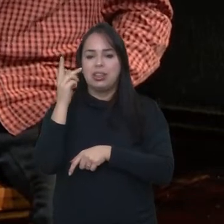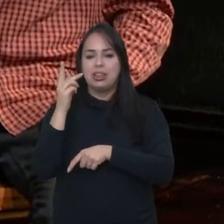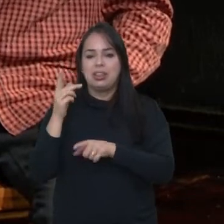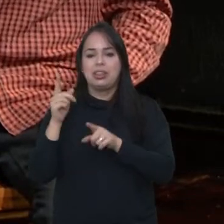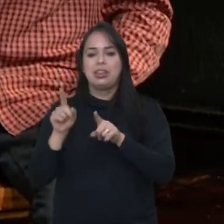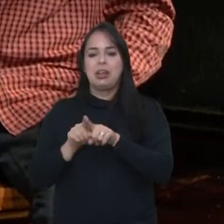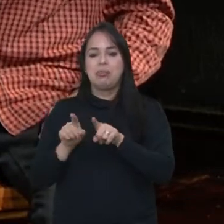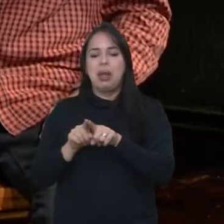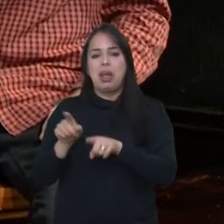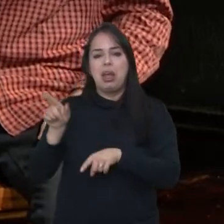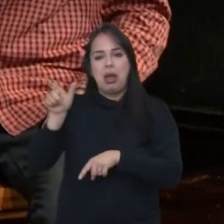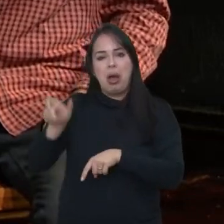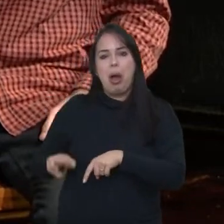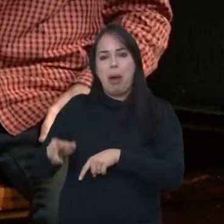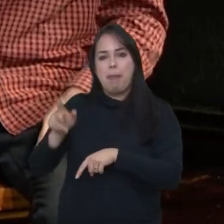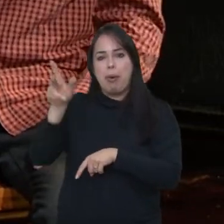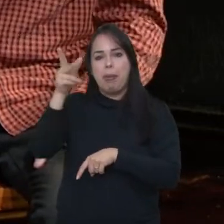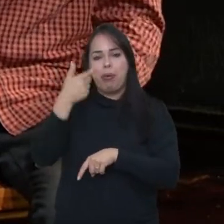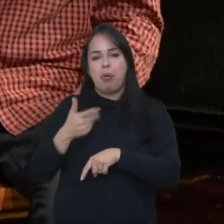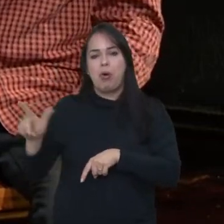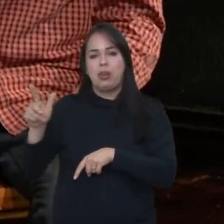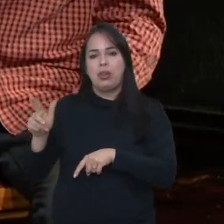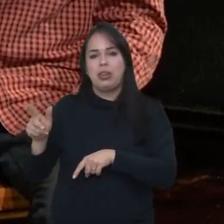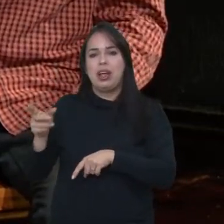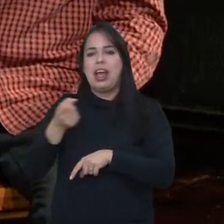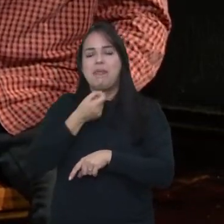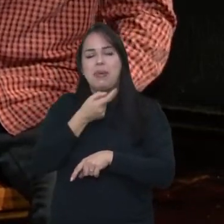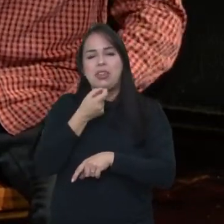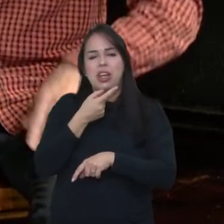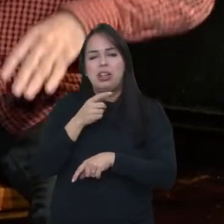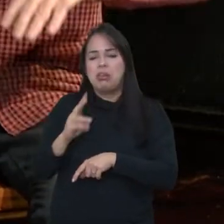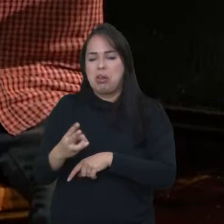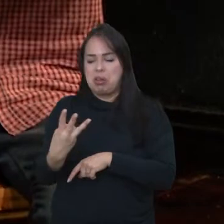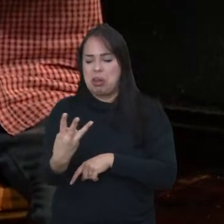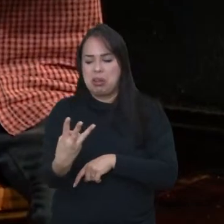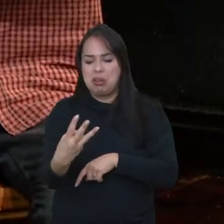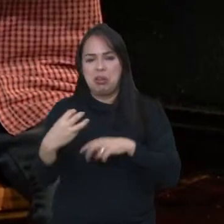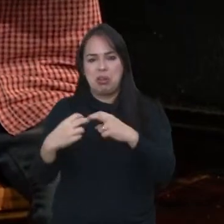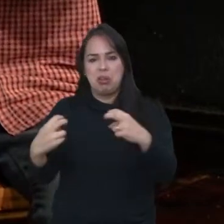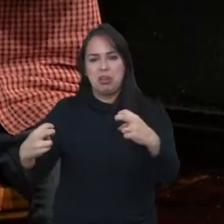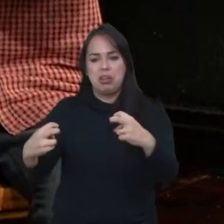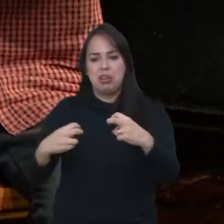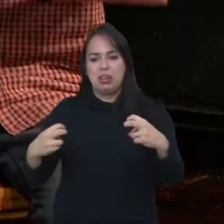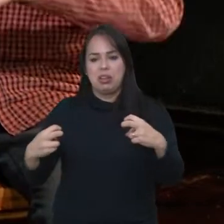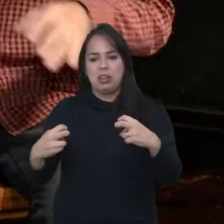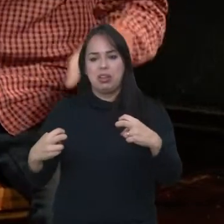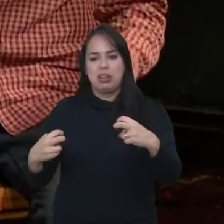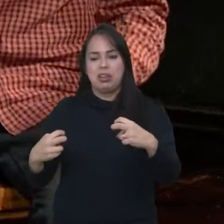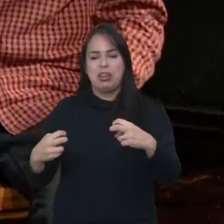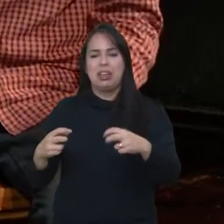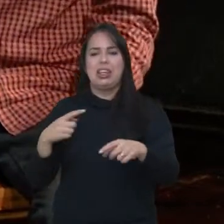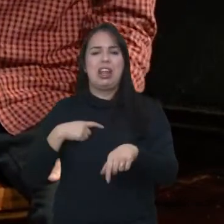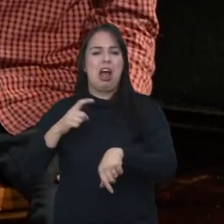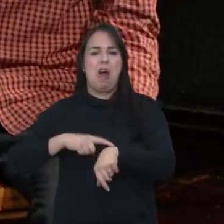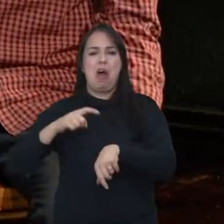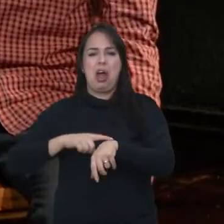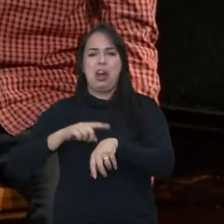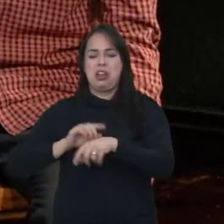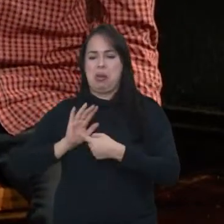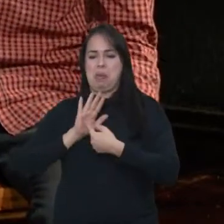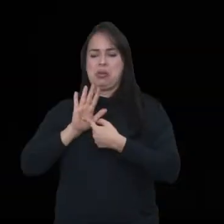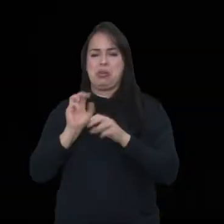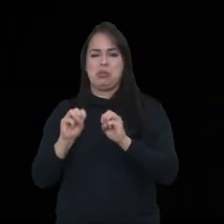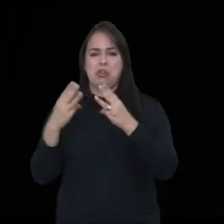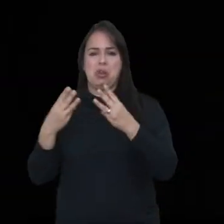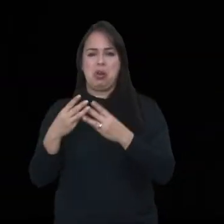que ia apresentar, a maioria, e, e aí, tipo, os caras ligando o liquidificador na hora de apresentar.